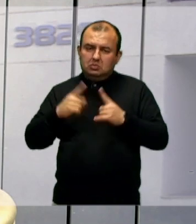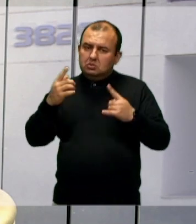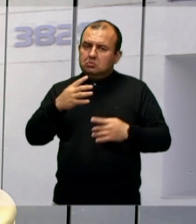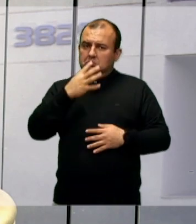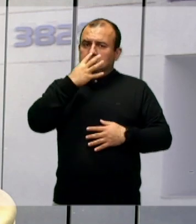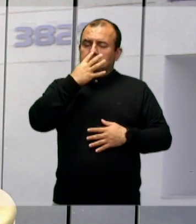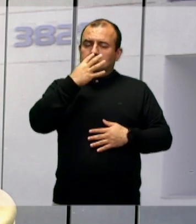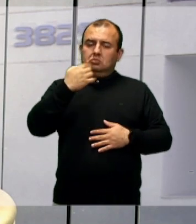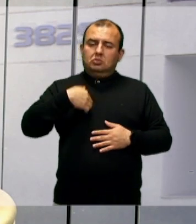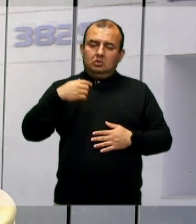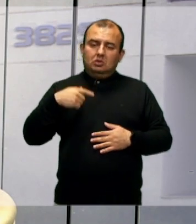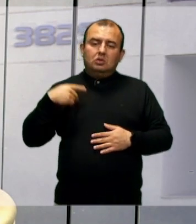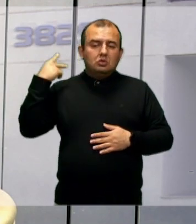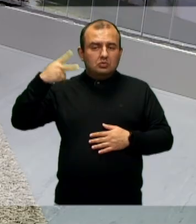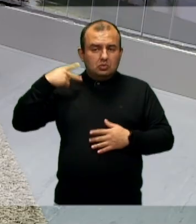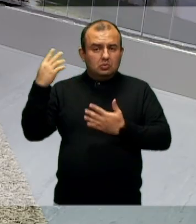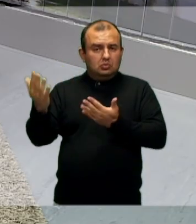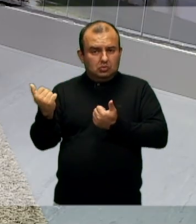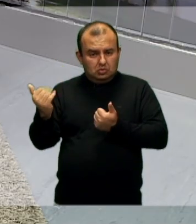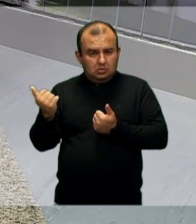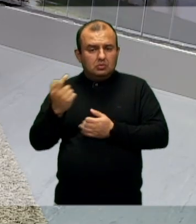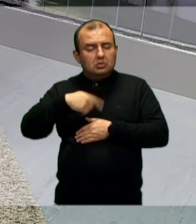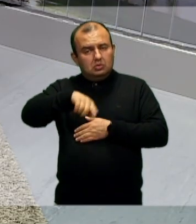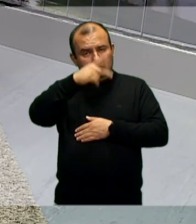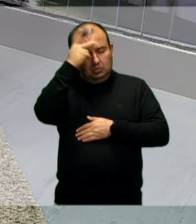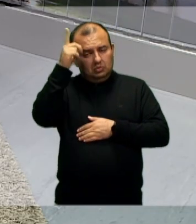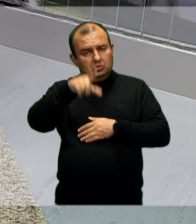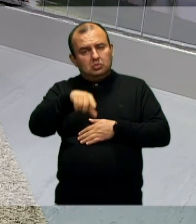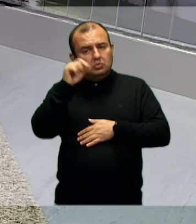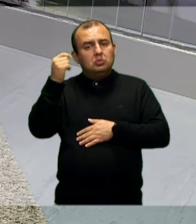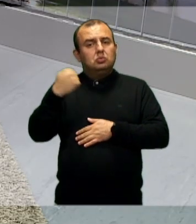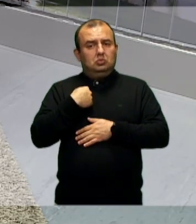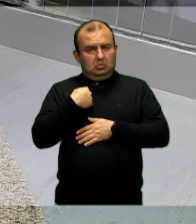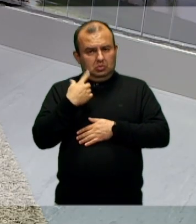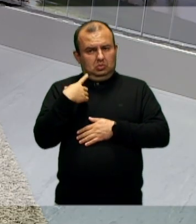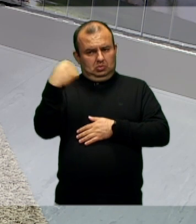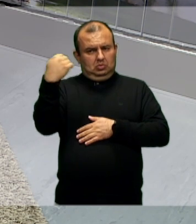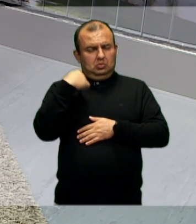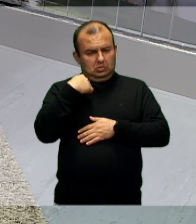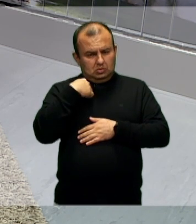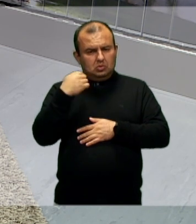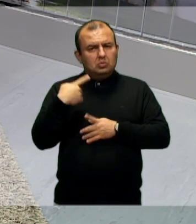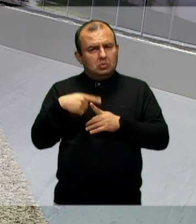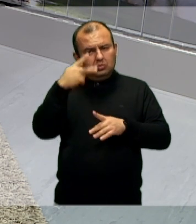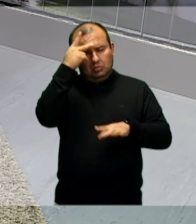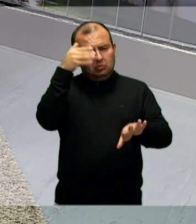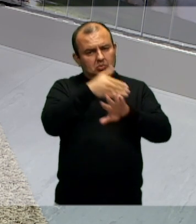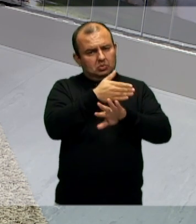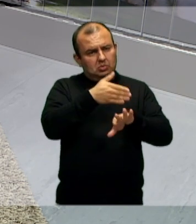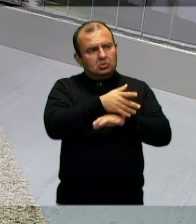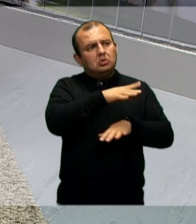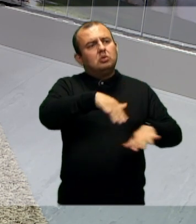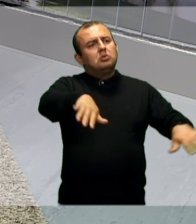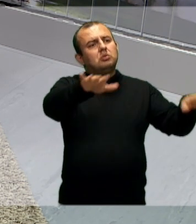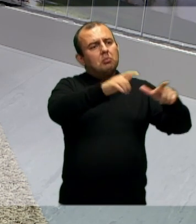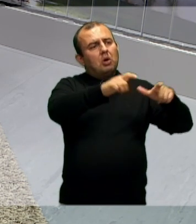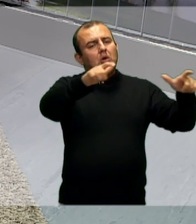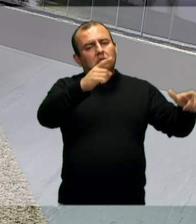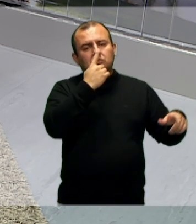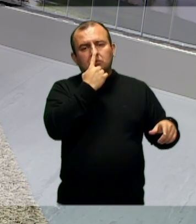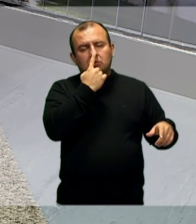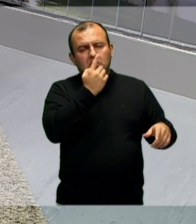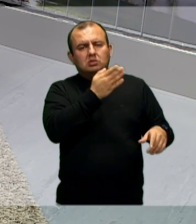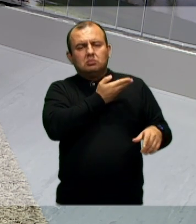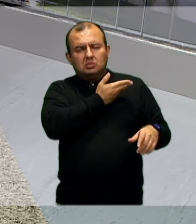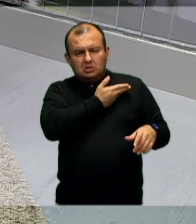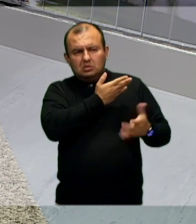impressionada de eu ter virado vereador mirim, das pessoas terem me escolhido, porque pessoas que participaram comigo tinham muito mais afinidade, tinham muito mais